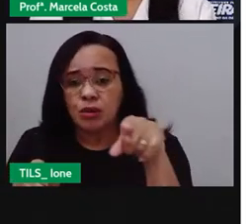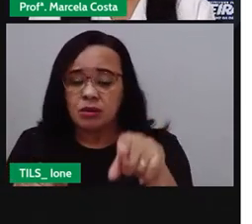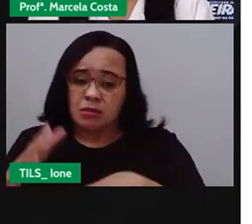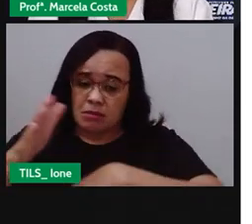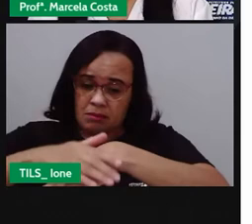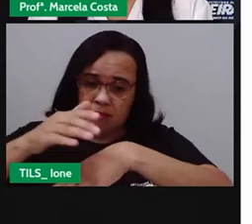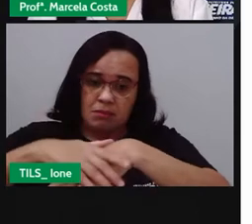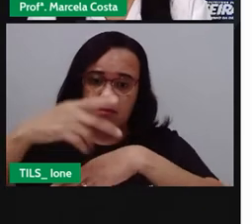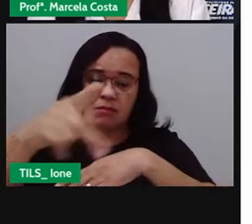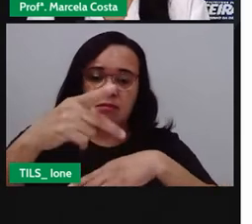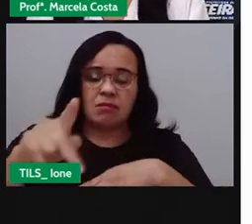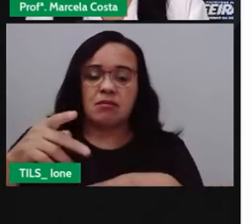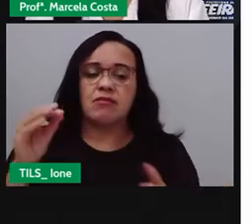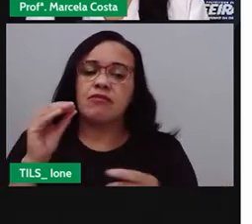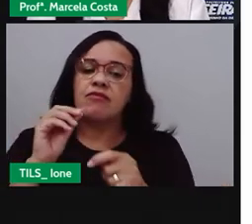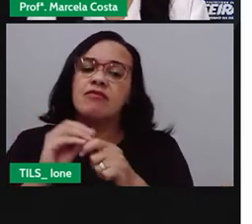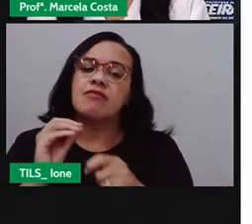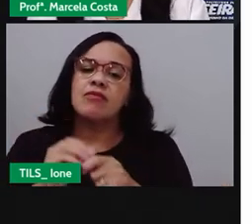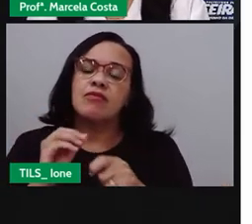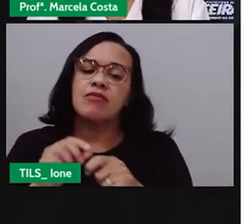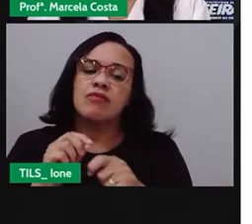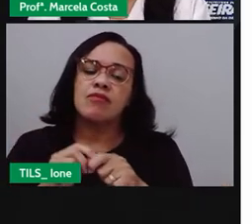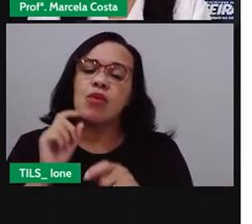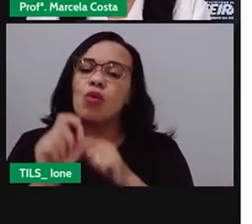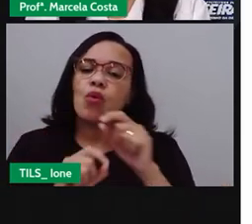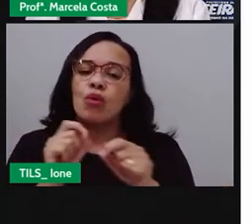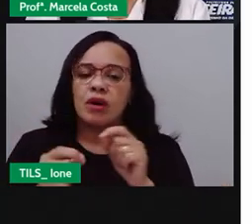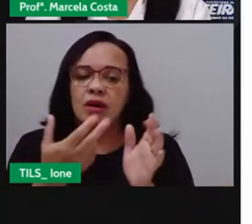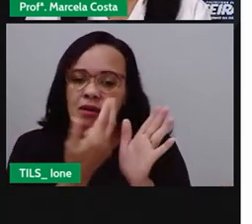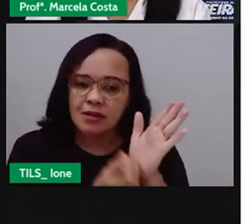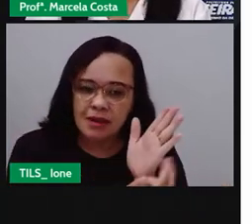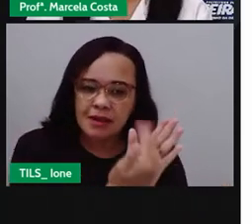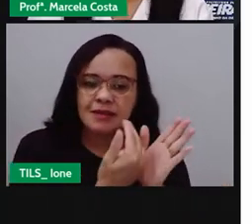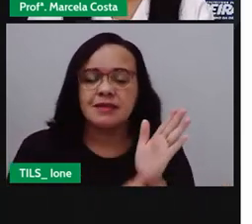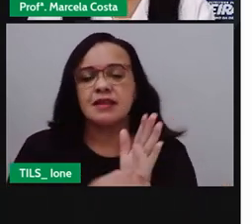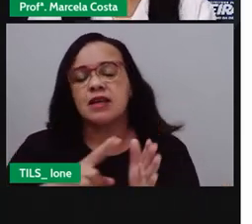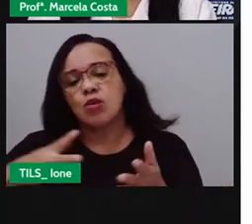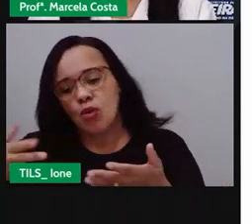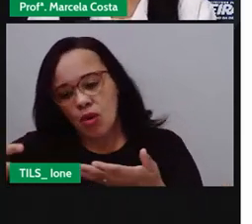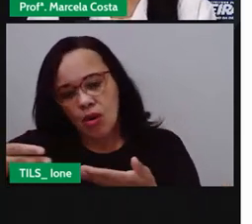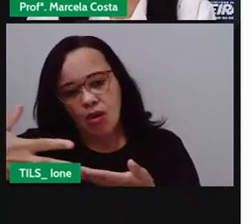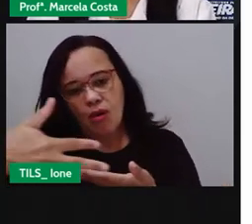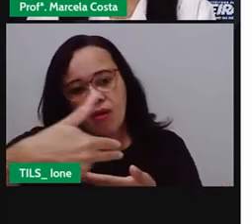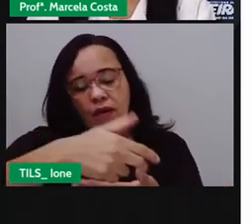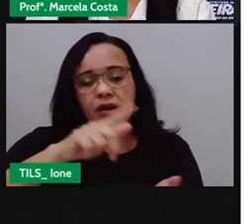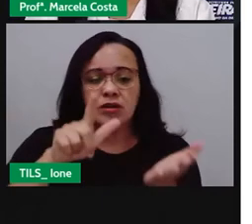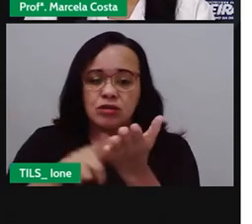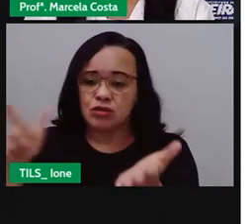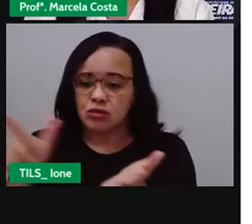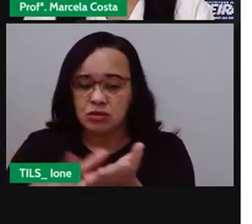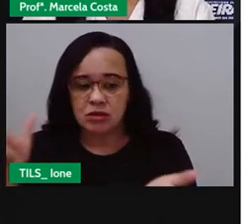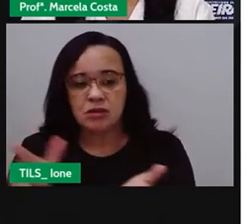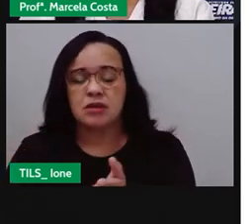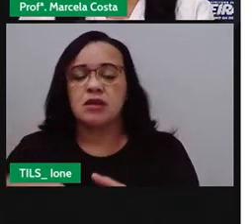ou pode utilizar recortes também de jornais de revistas ou fotos